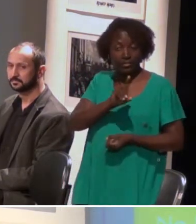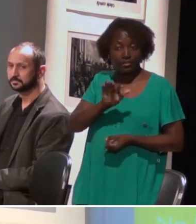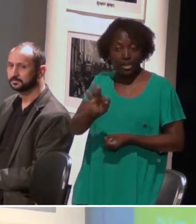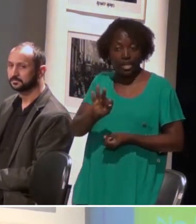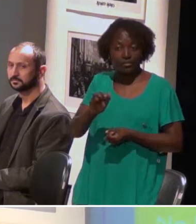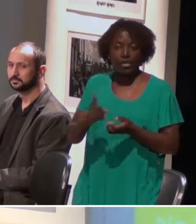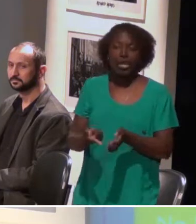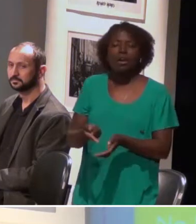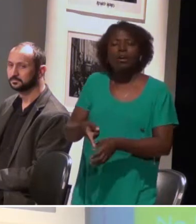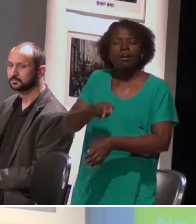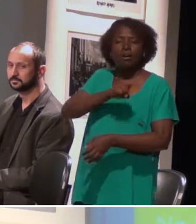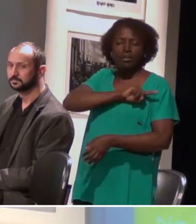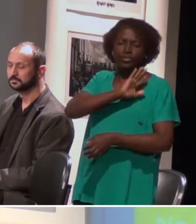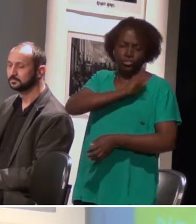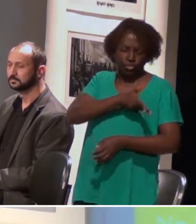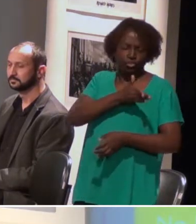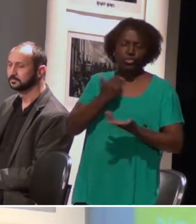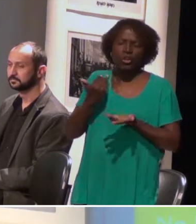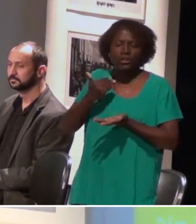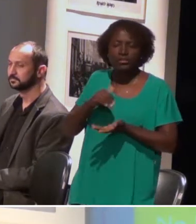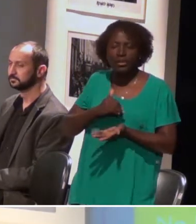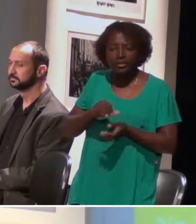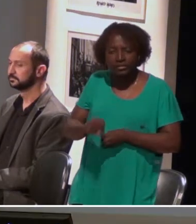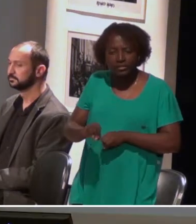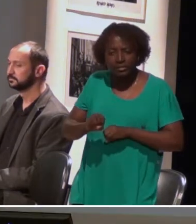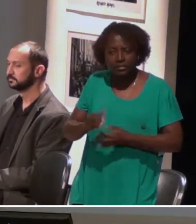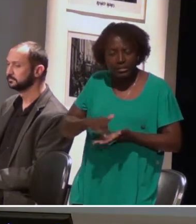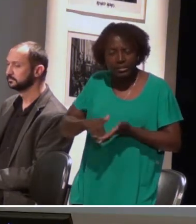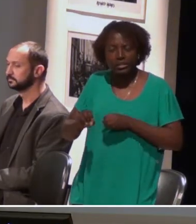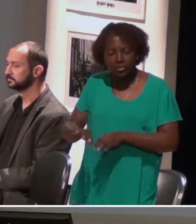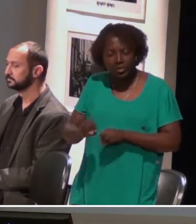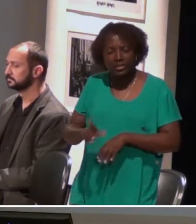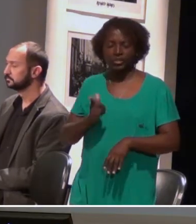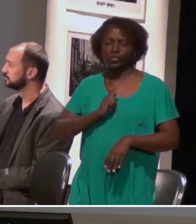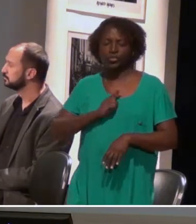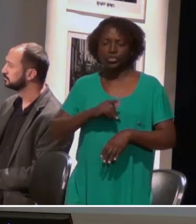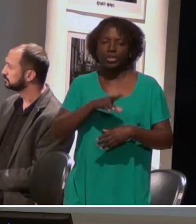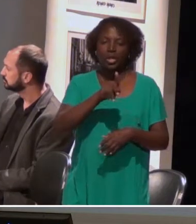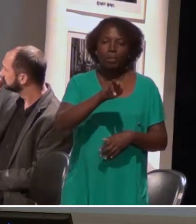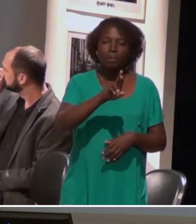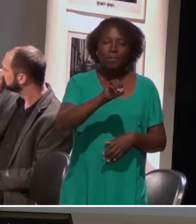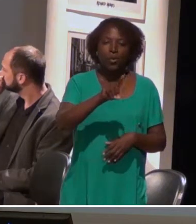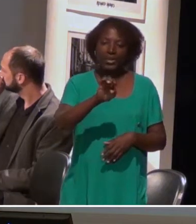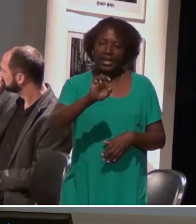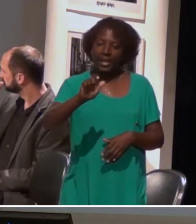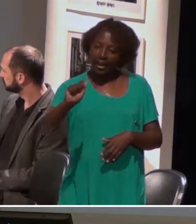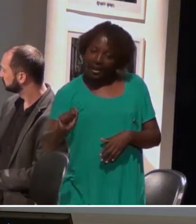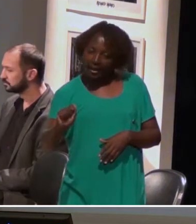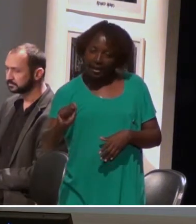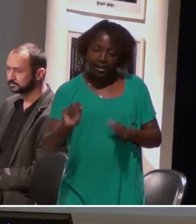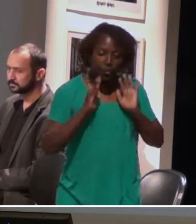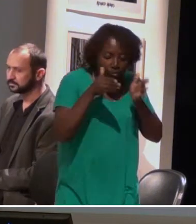existia na Secretaria de Educação do Distrito Federal, que era o PRODEA, era um programa para estudantes deficientes